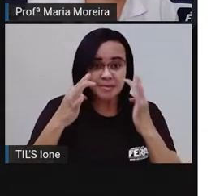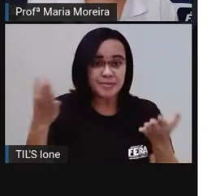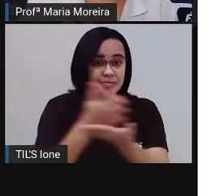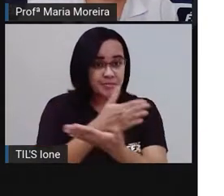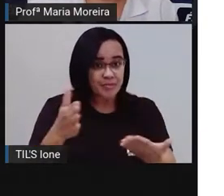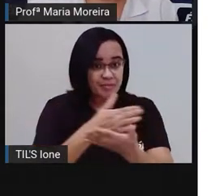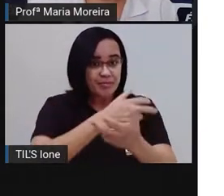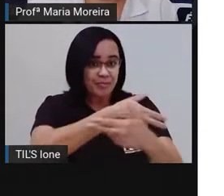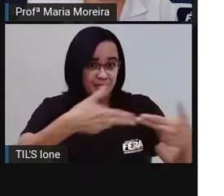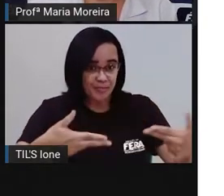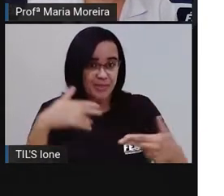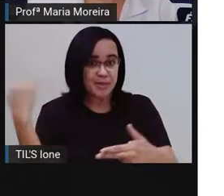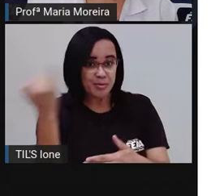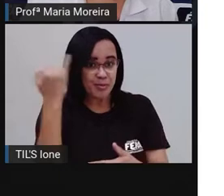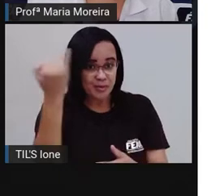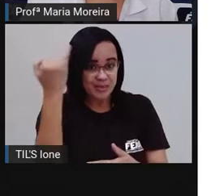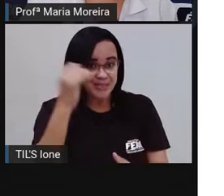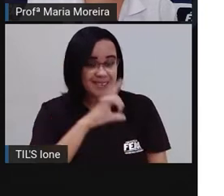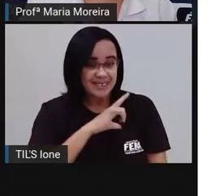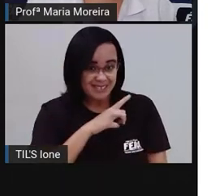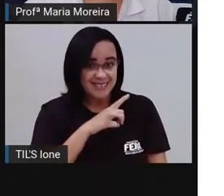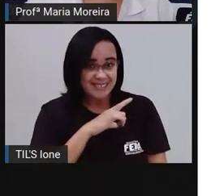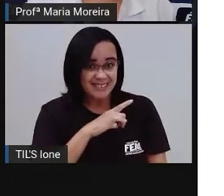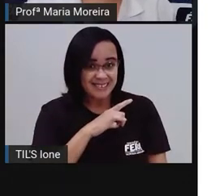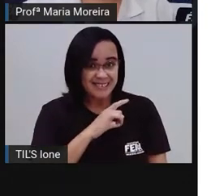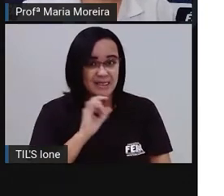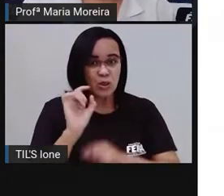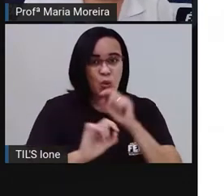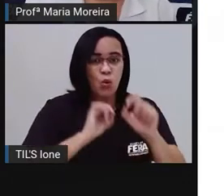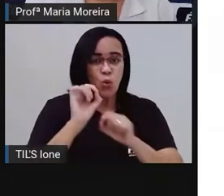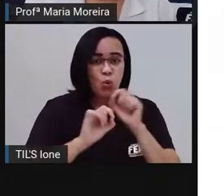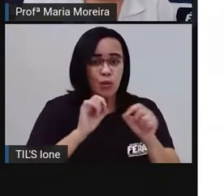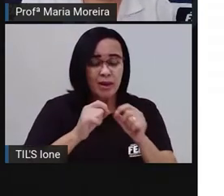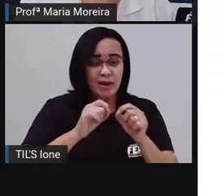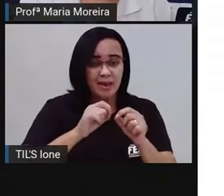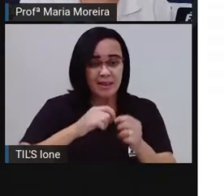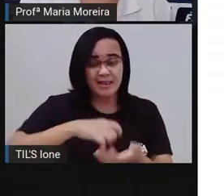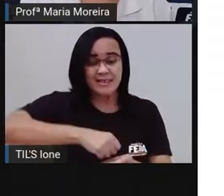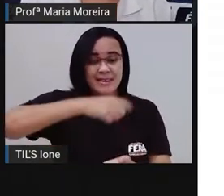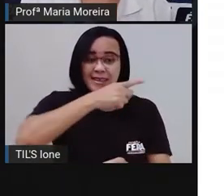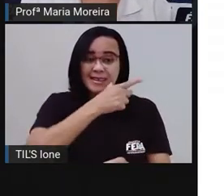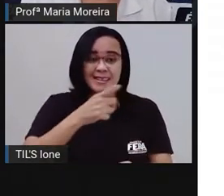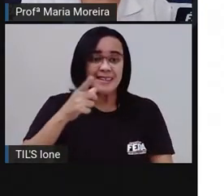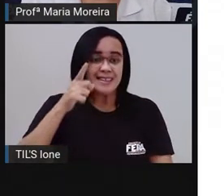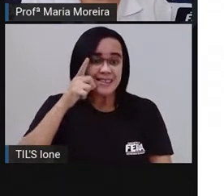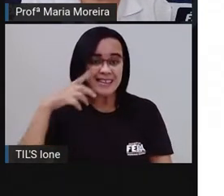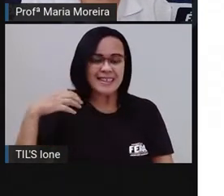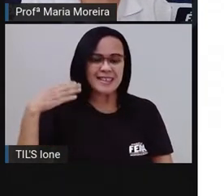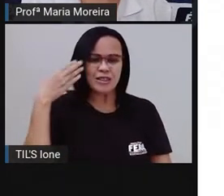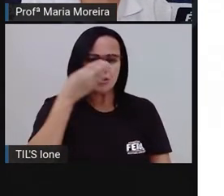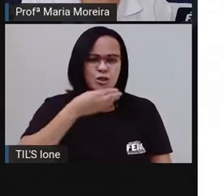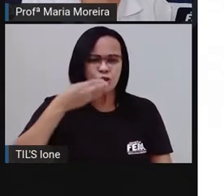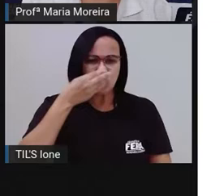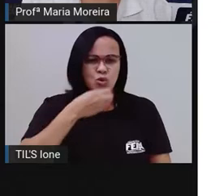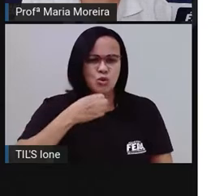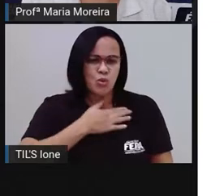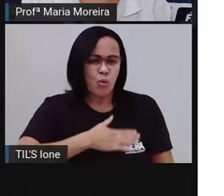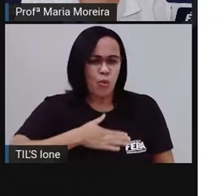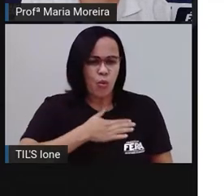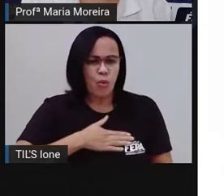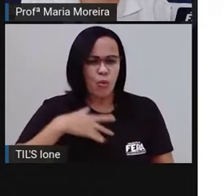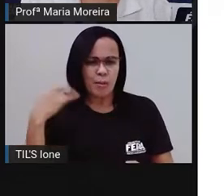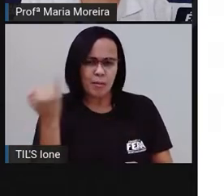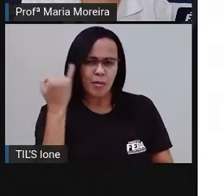detalhezinhos, certo? Bom, lancheira saudável. Na hora de montar o lanche, aprenda a escolher